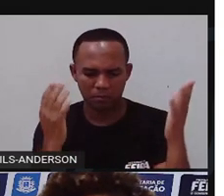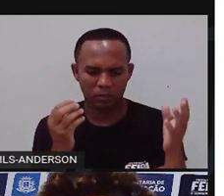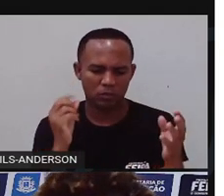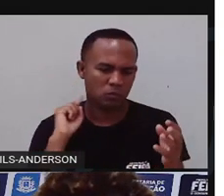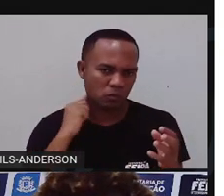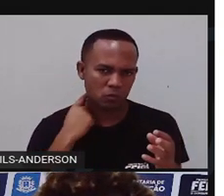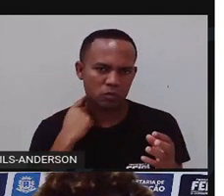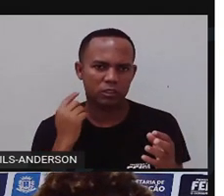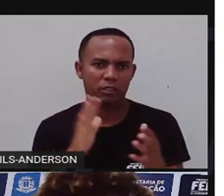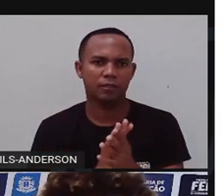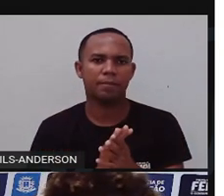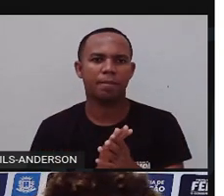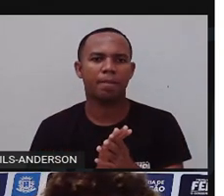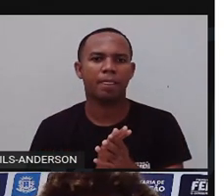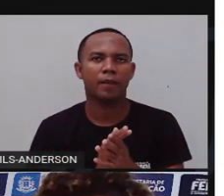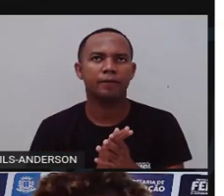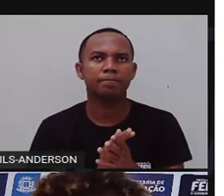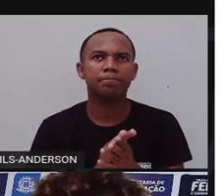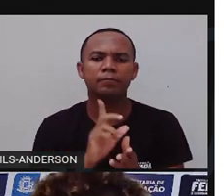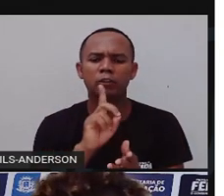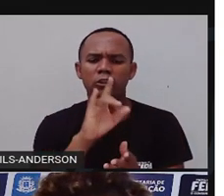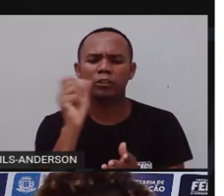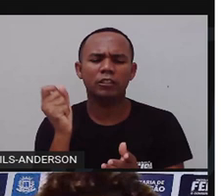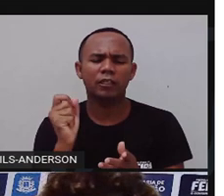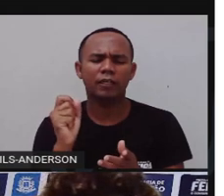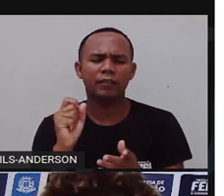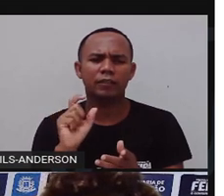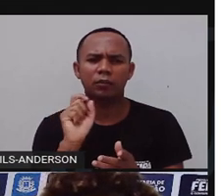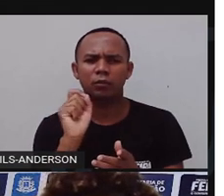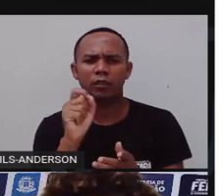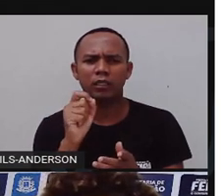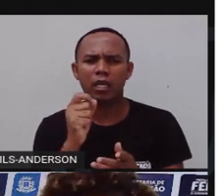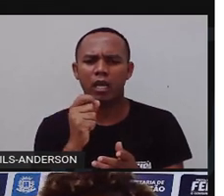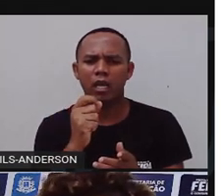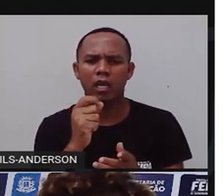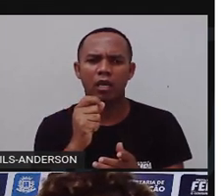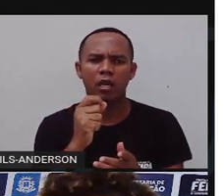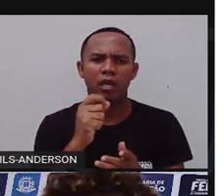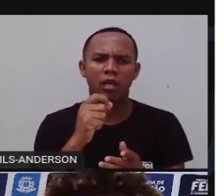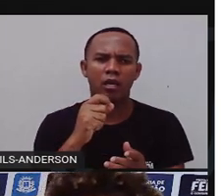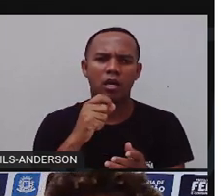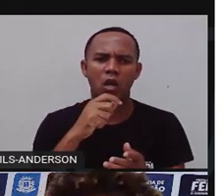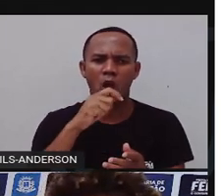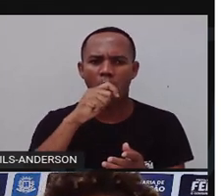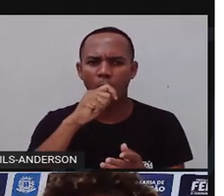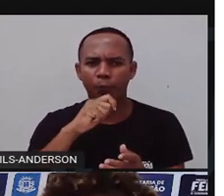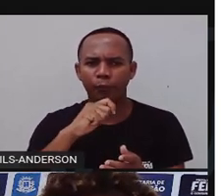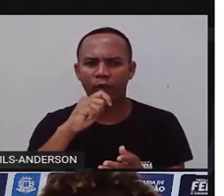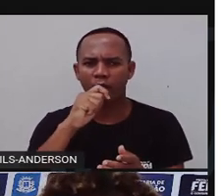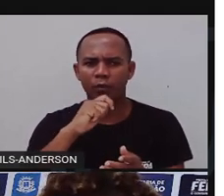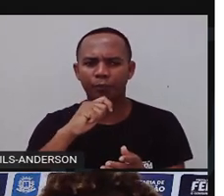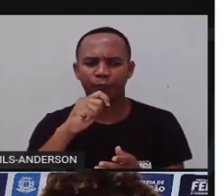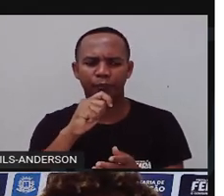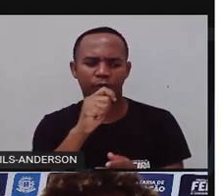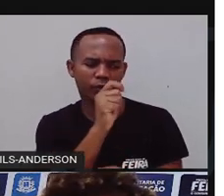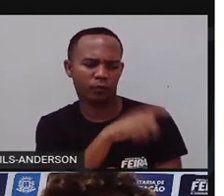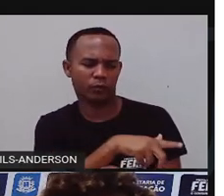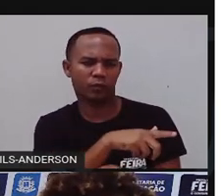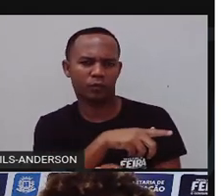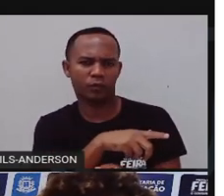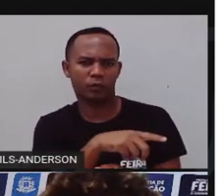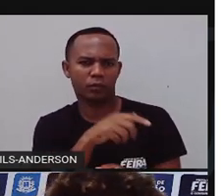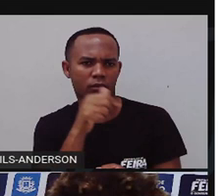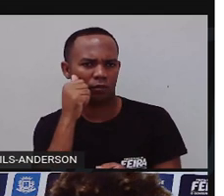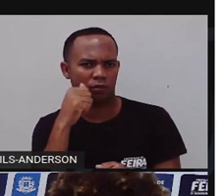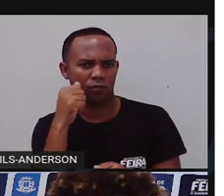Um dia, né? Depois de comer um picolé e jogar o papel da embalagem na rua, uma